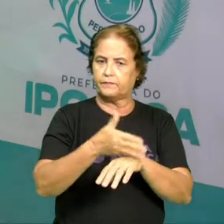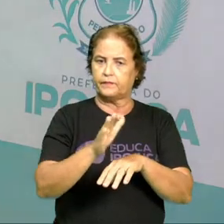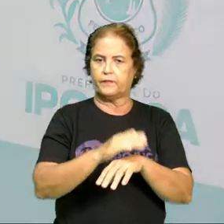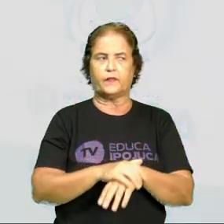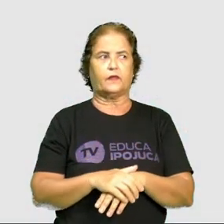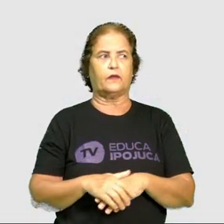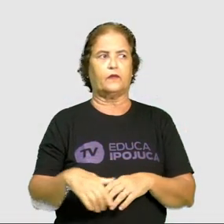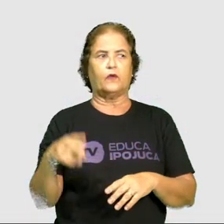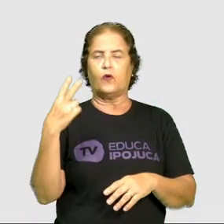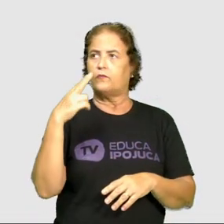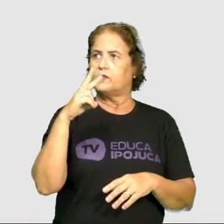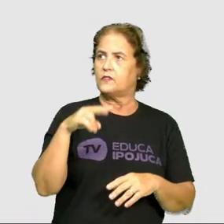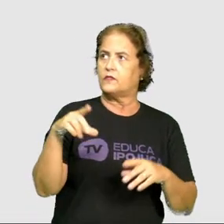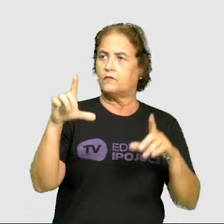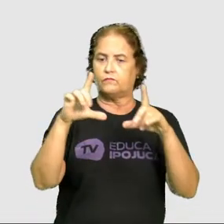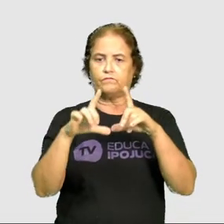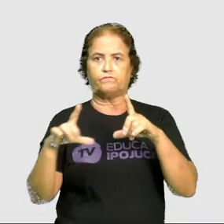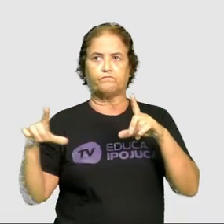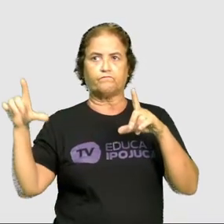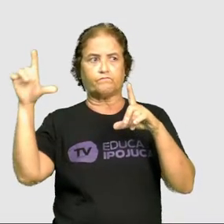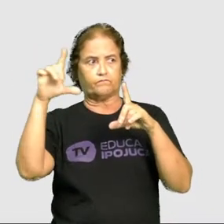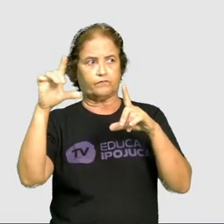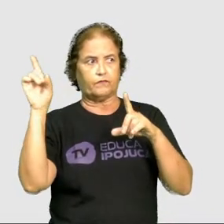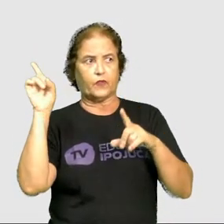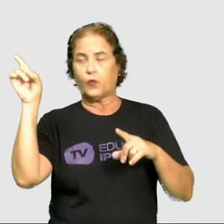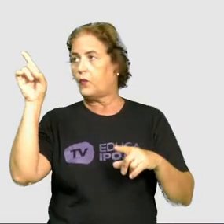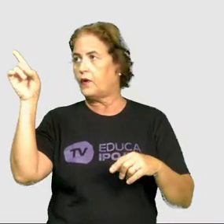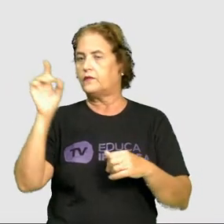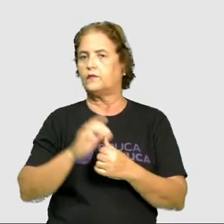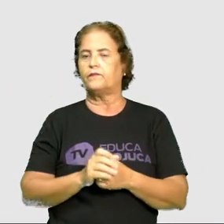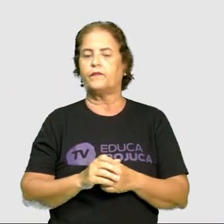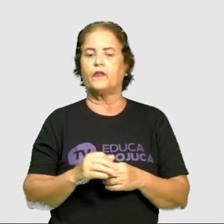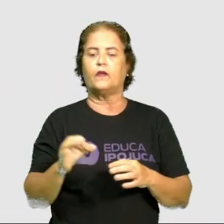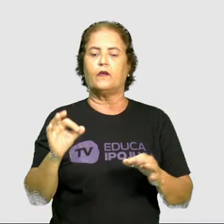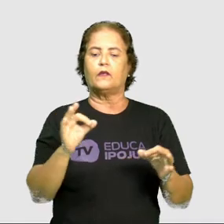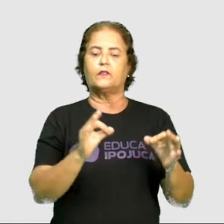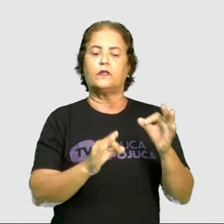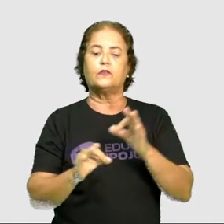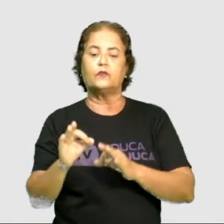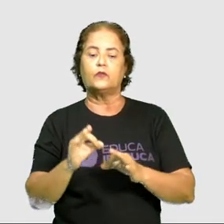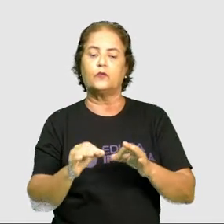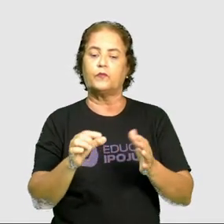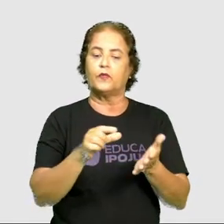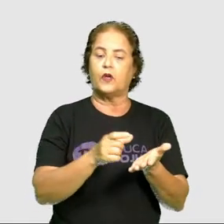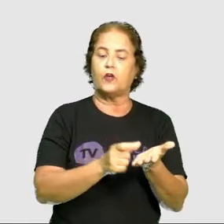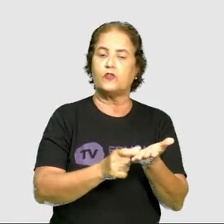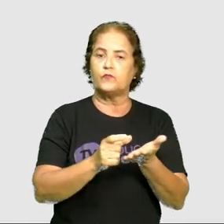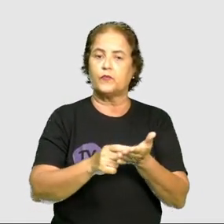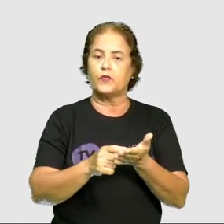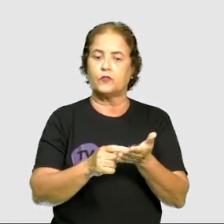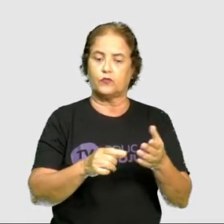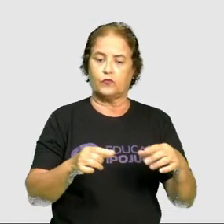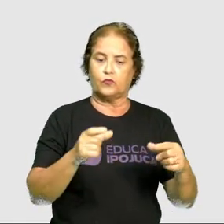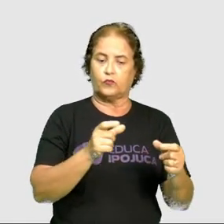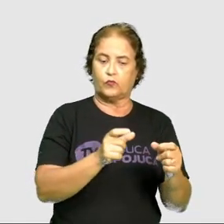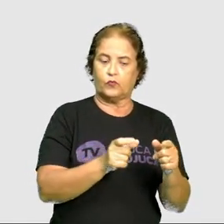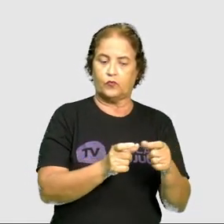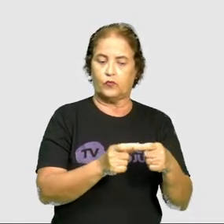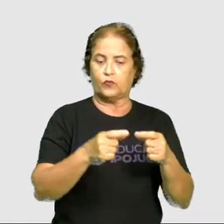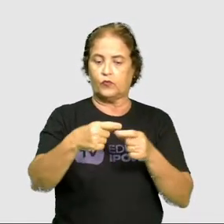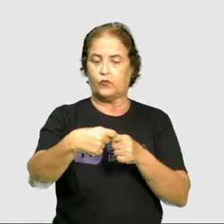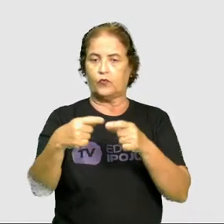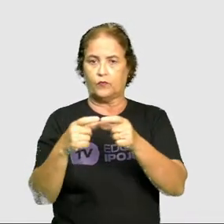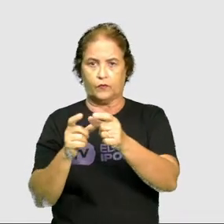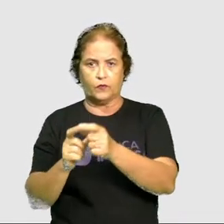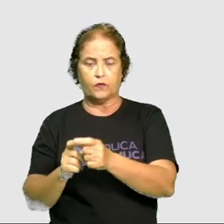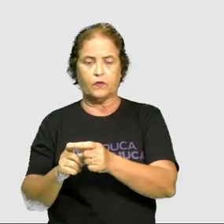o nosso quadro. Agrupando os valores das peças de dominó, qual é a contagem total? Quanto eu tenho